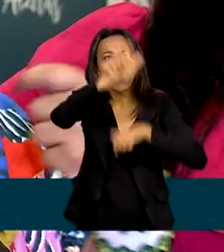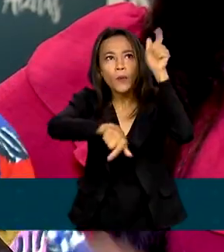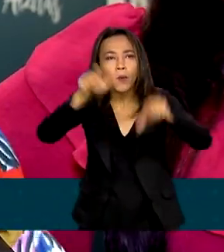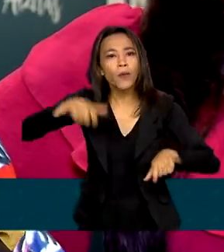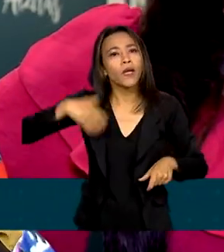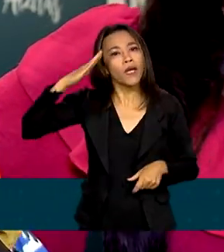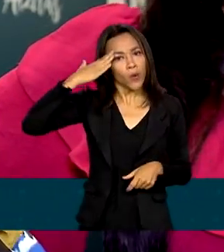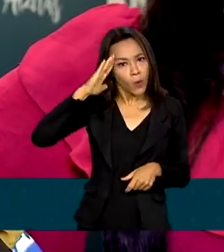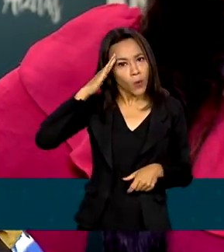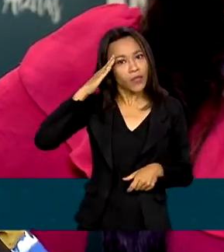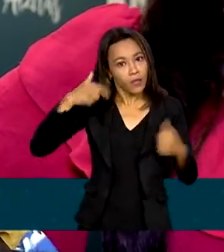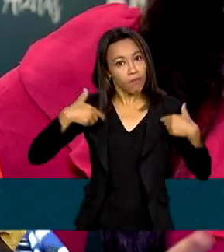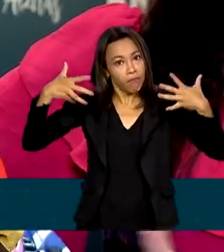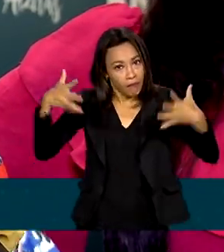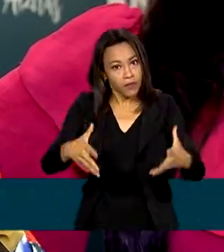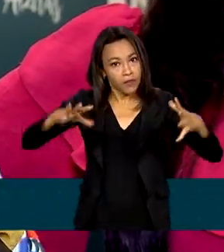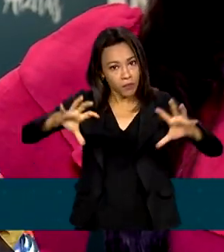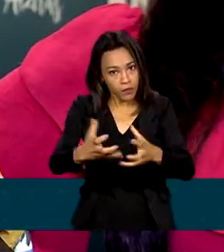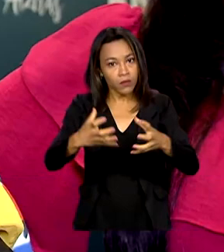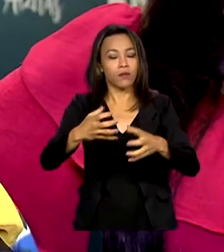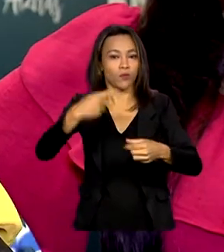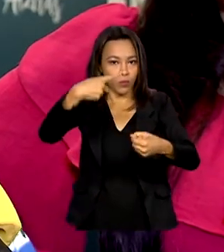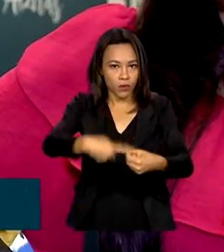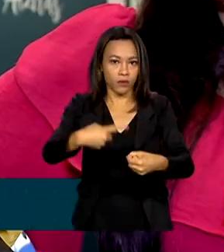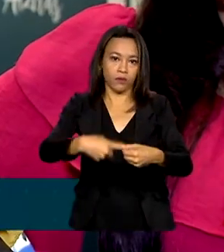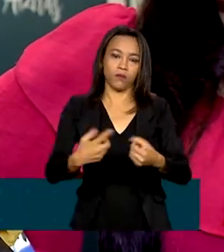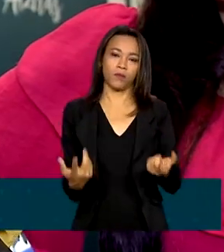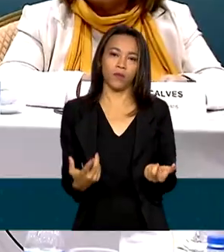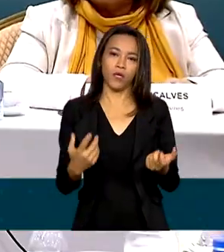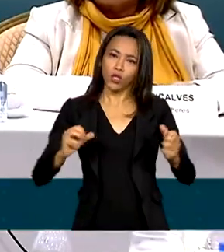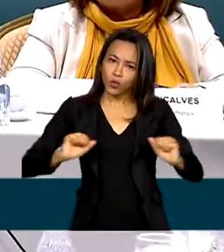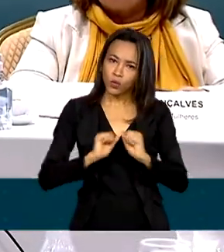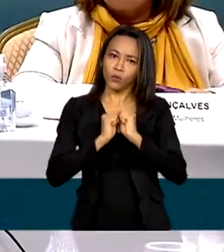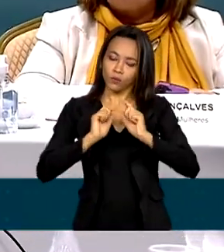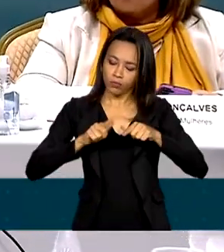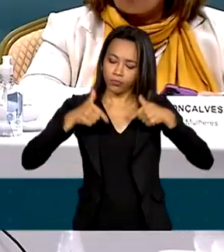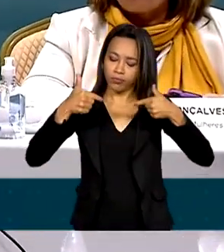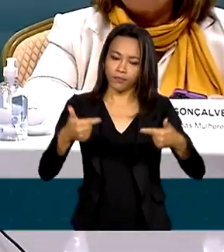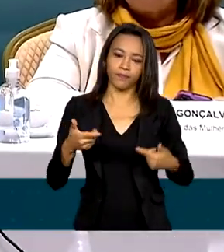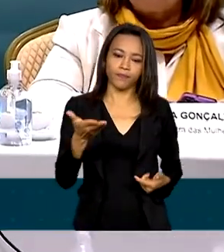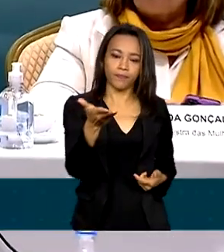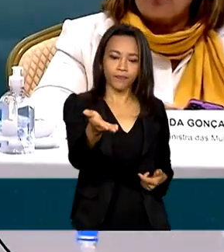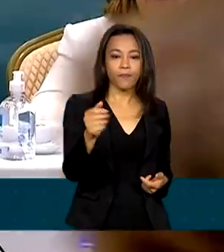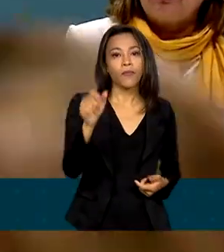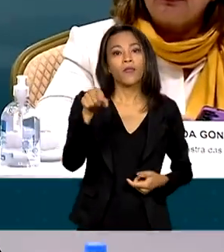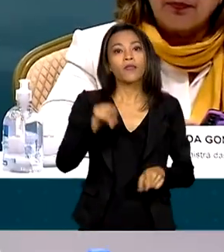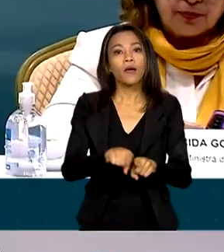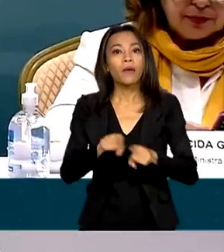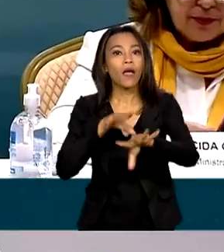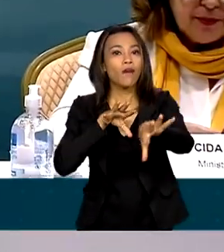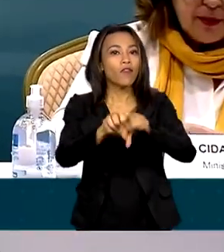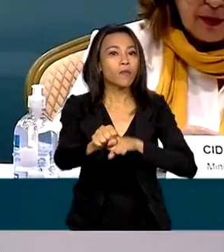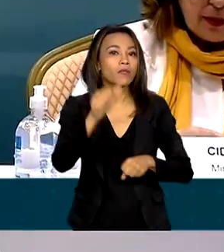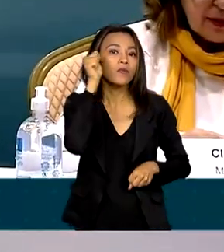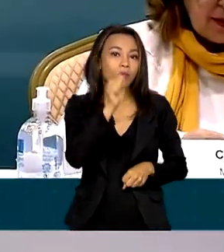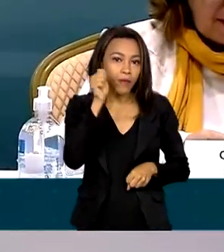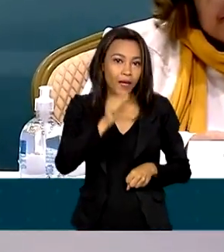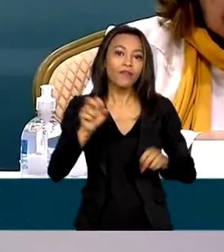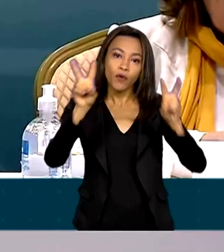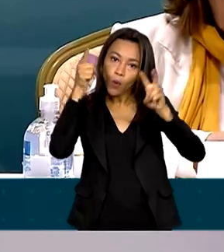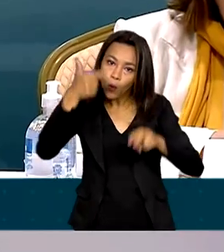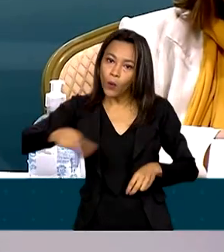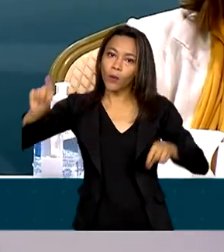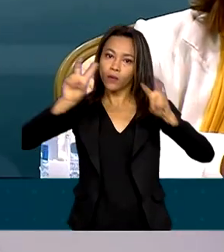como munícipes e juntos se fortalecer mutuamente. A formação das mulheres também esteve em pauta. A